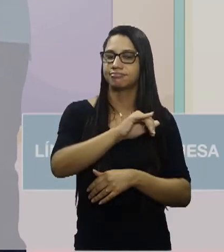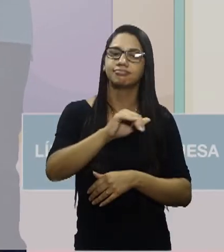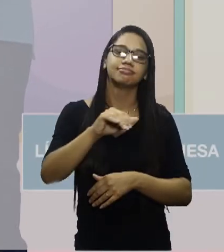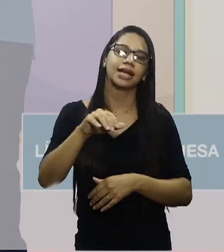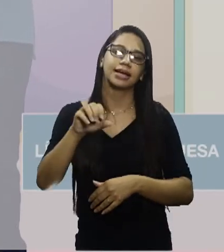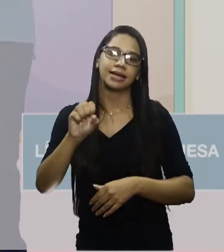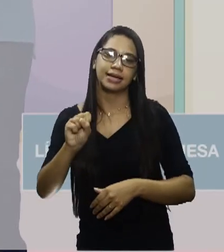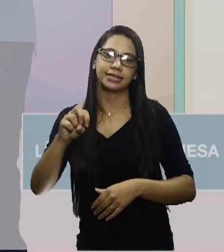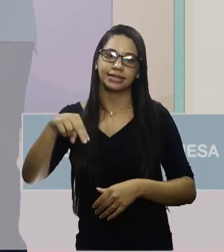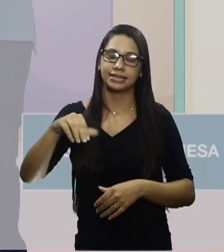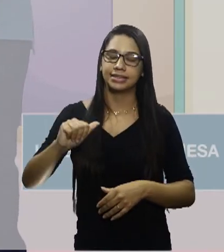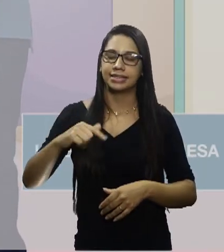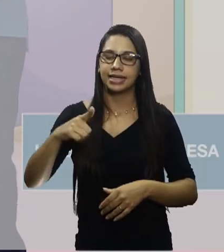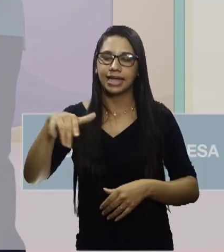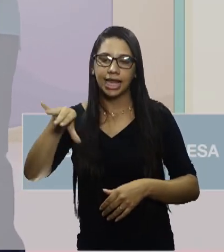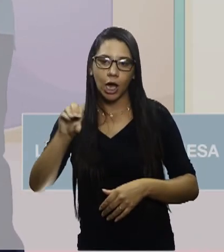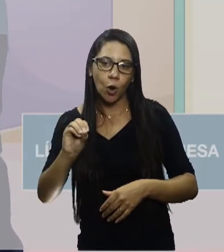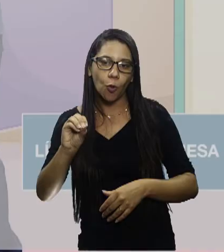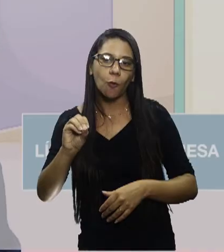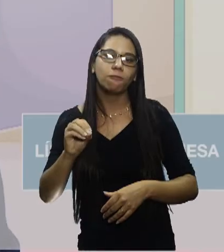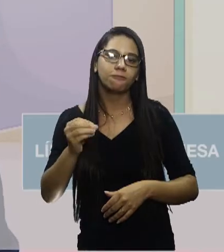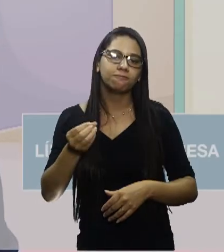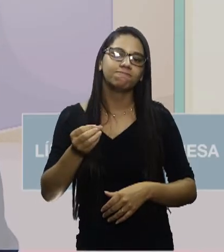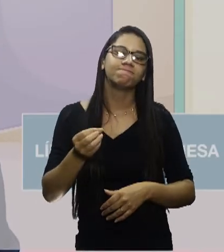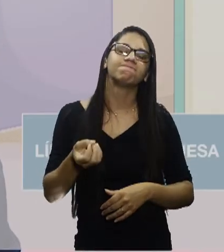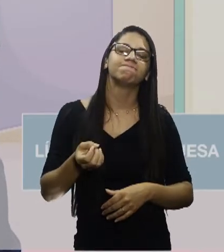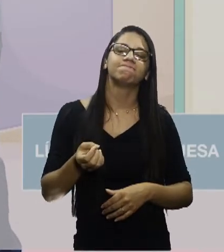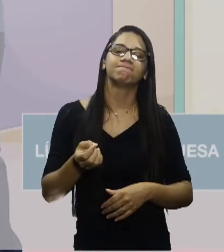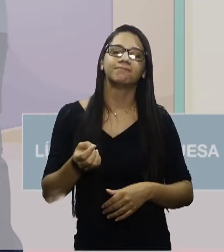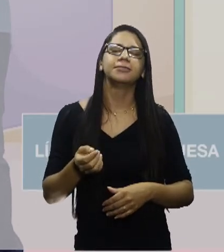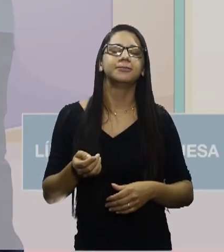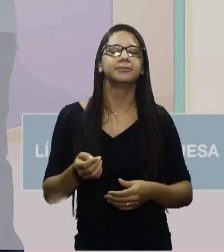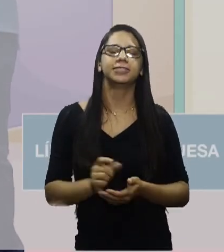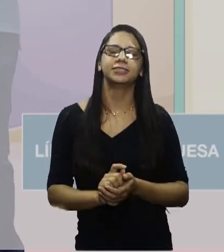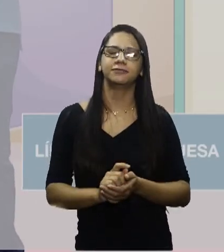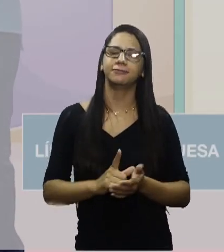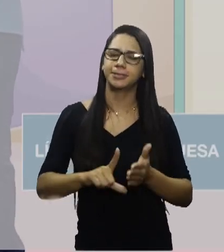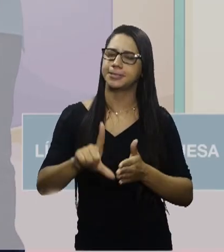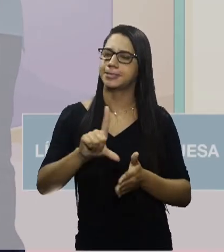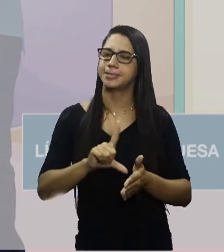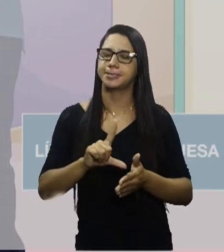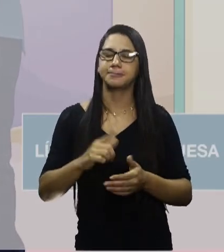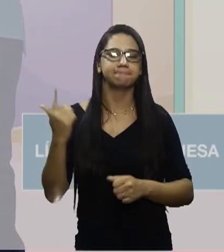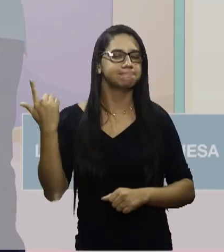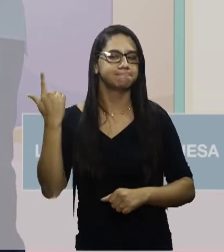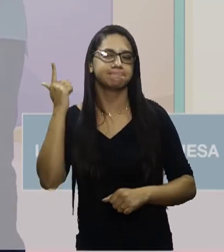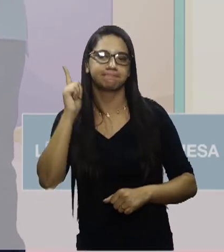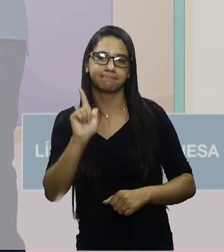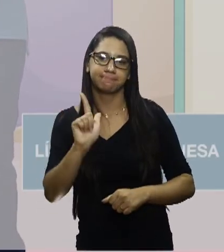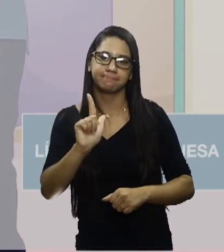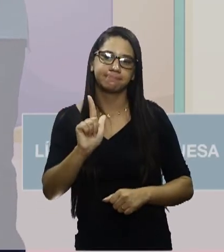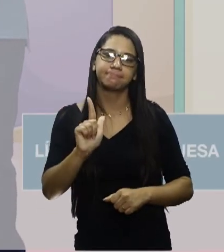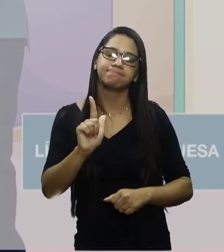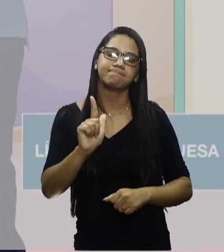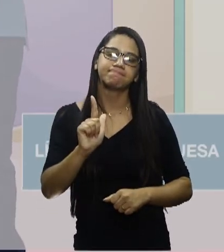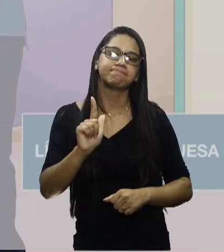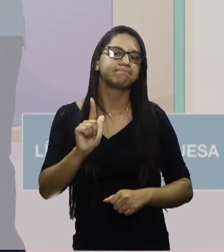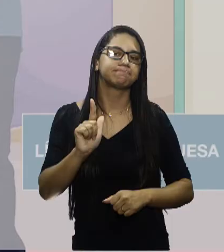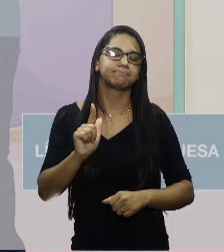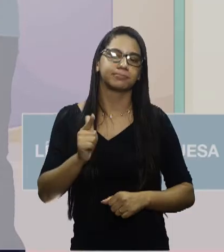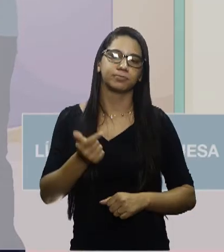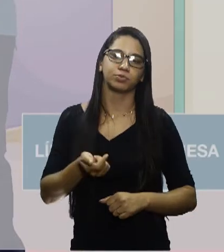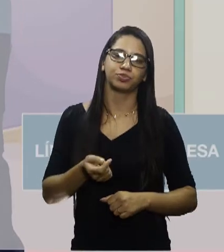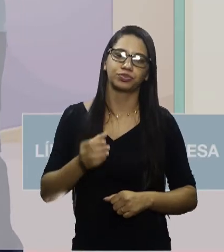coordenada adversativa. Ela disse que viria cedo, contudo, não conseguiu, contudo, não conseguiu.